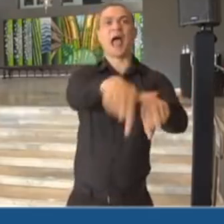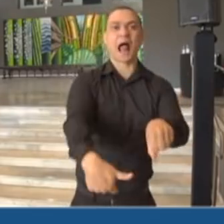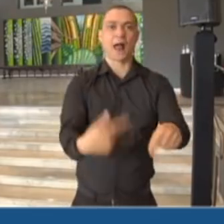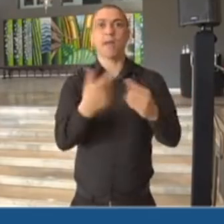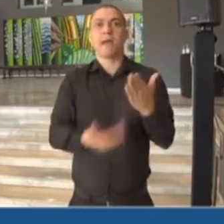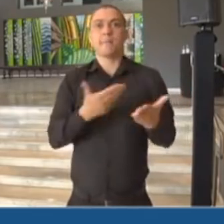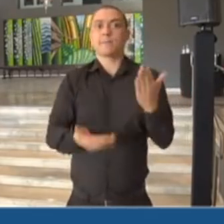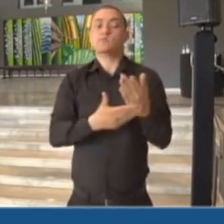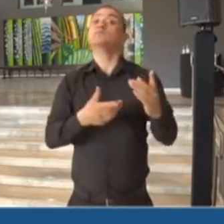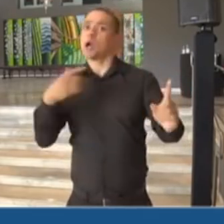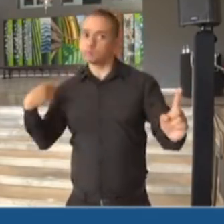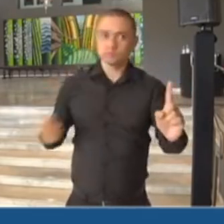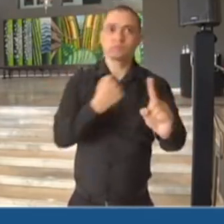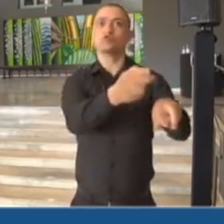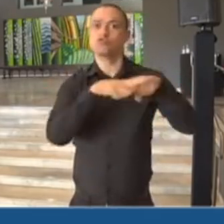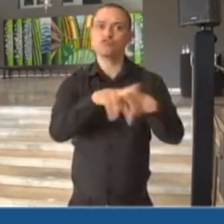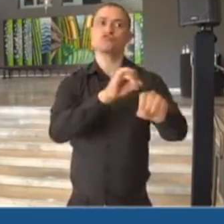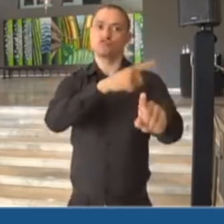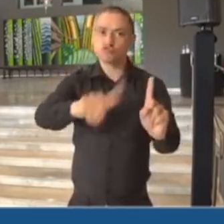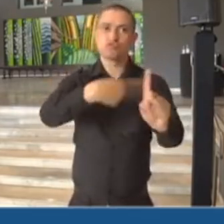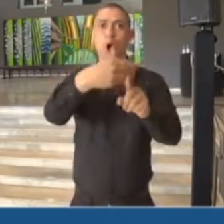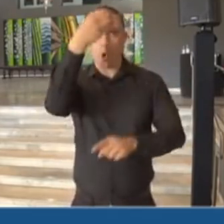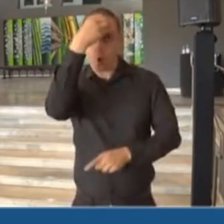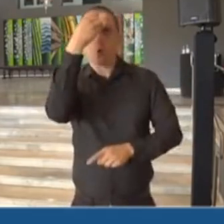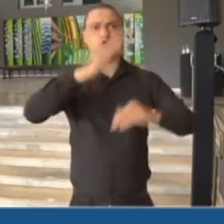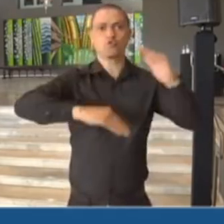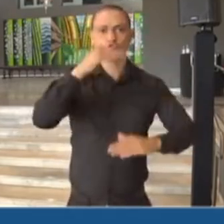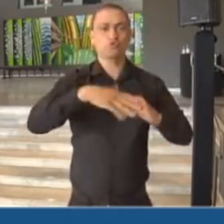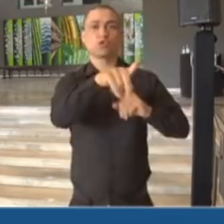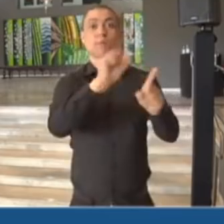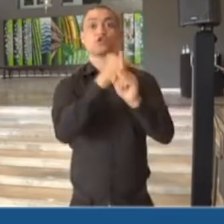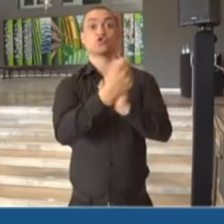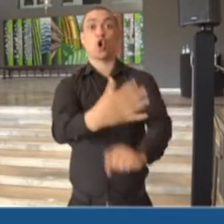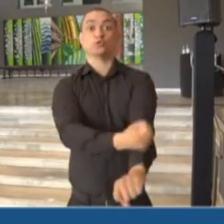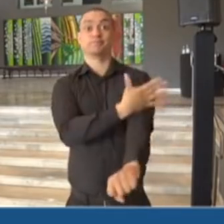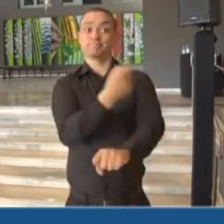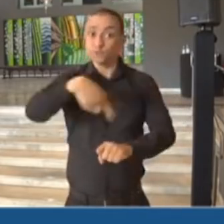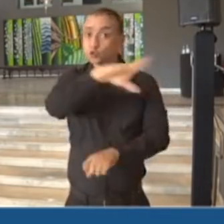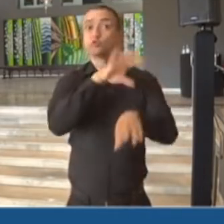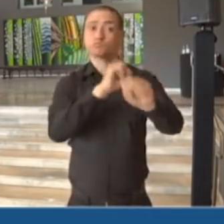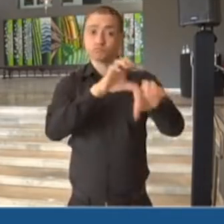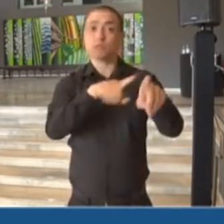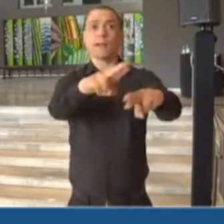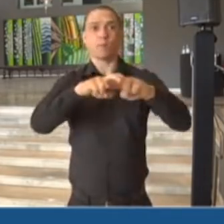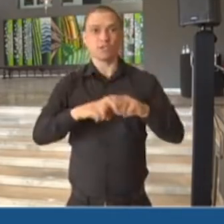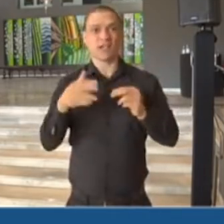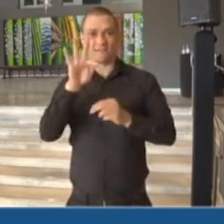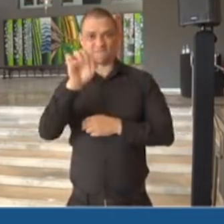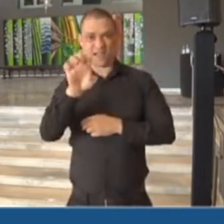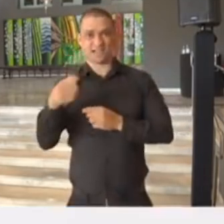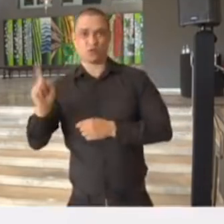especialmente nas habilidades essenciais, sejam as cognitivas, sejam as socioemocionais. Por isso, a gente vai trabalhar em três fases,